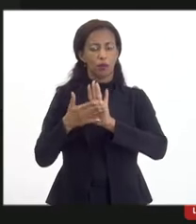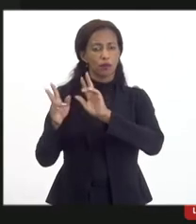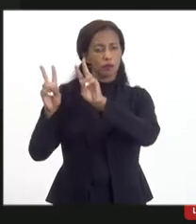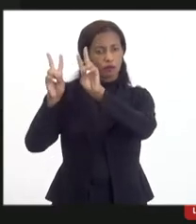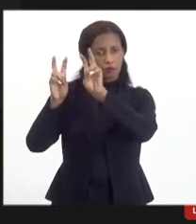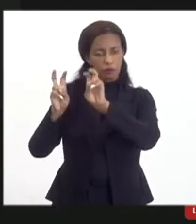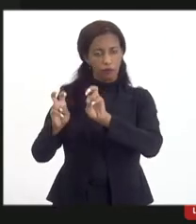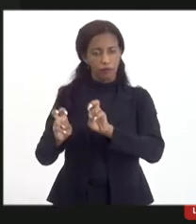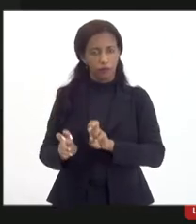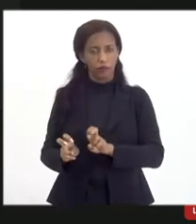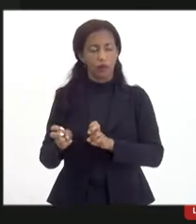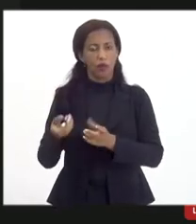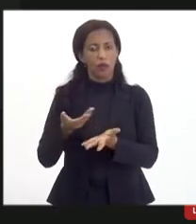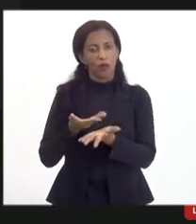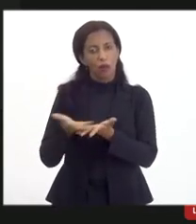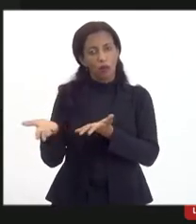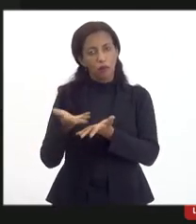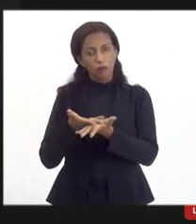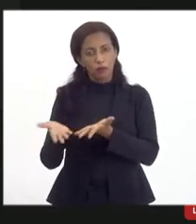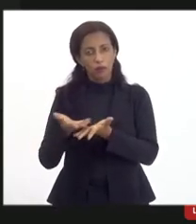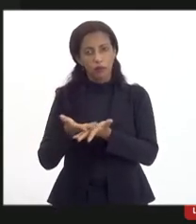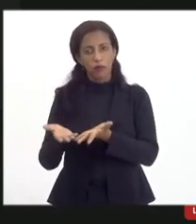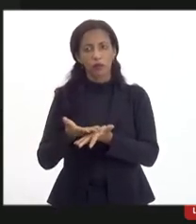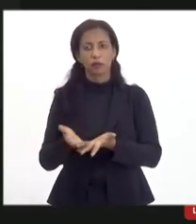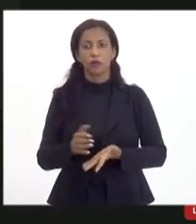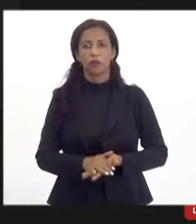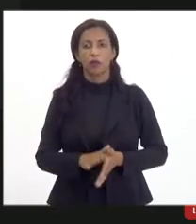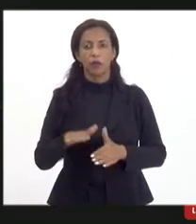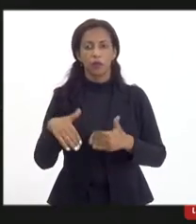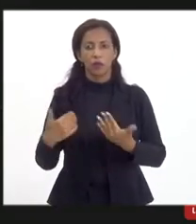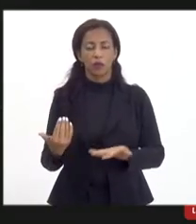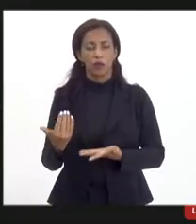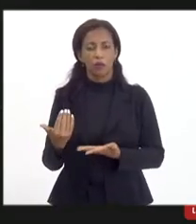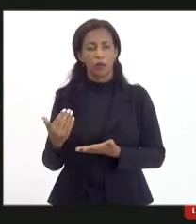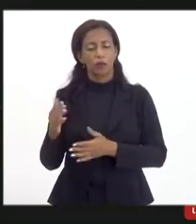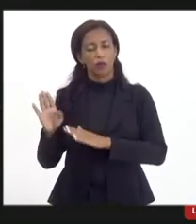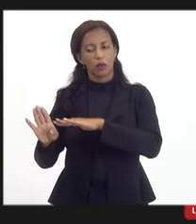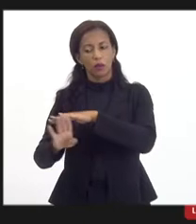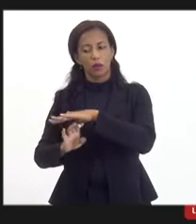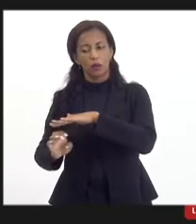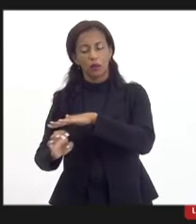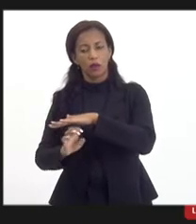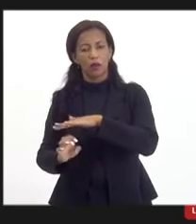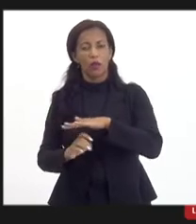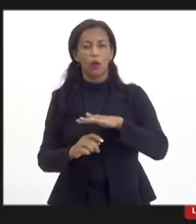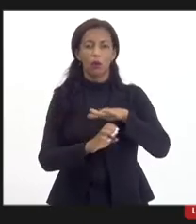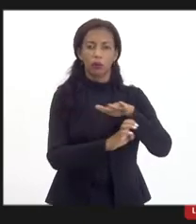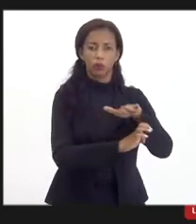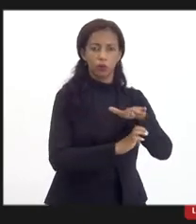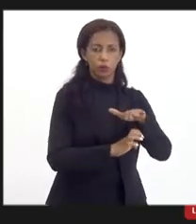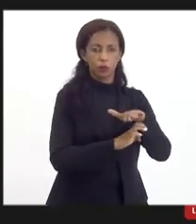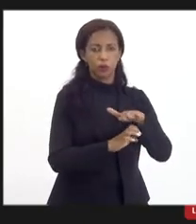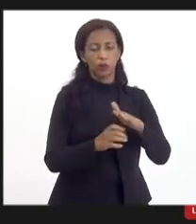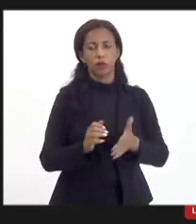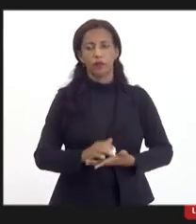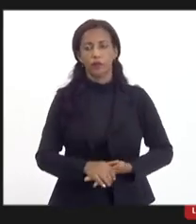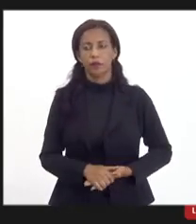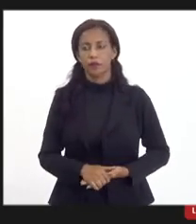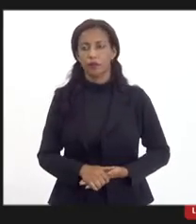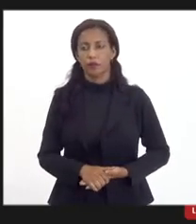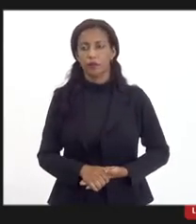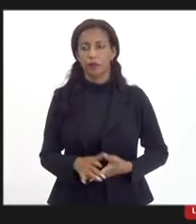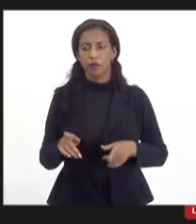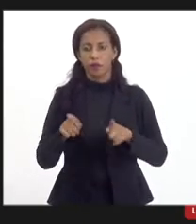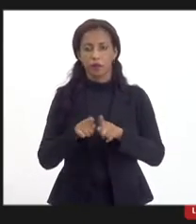que também nos foi encaminhado, tanto pela BIMAC quanto pela CESENO e